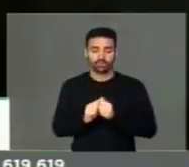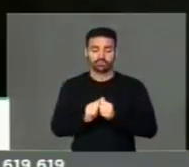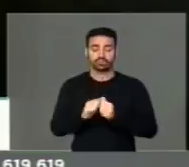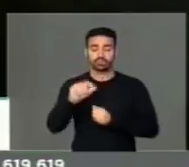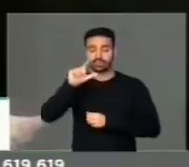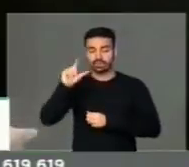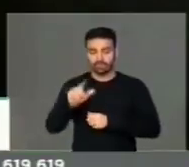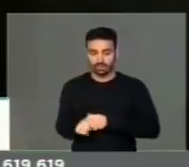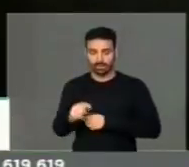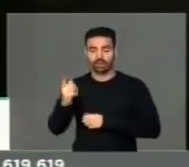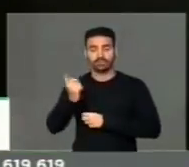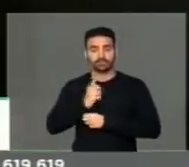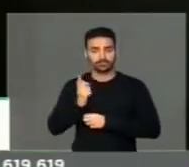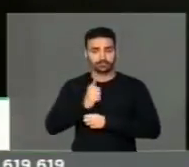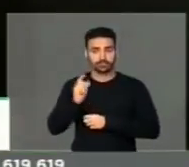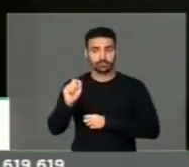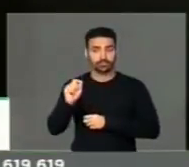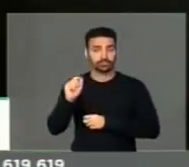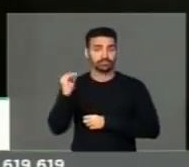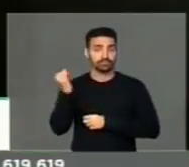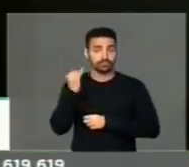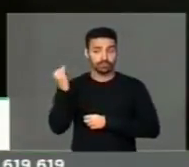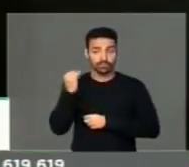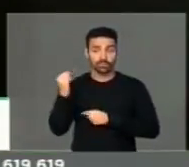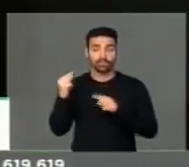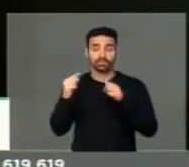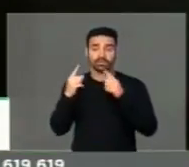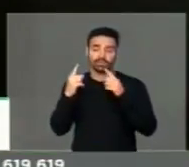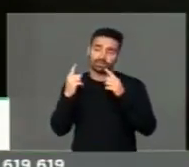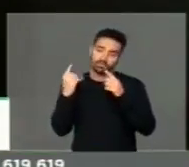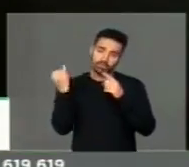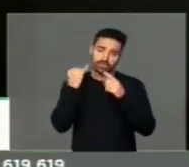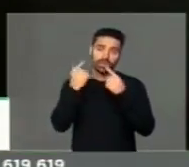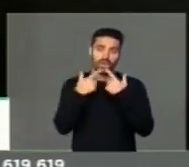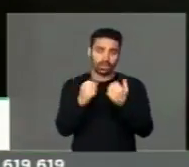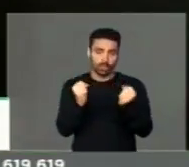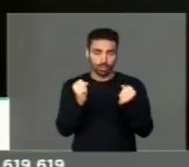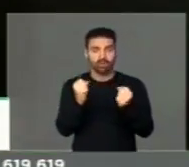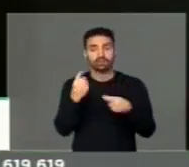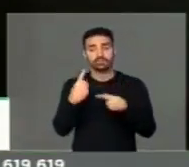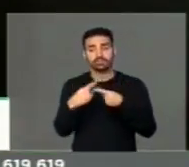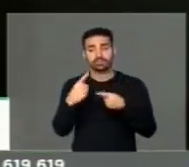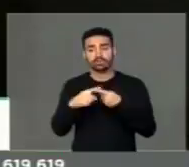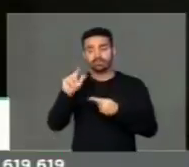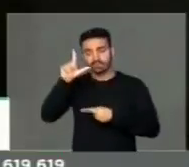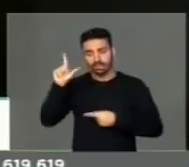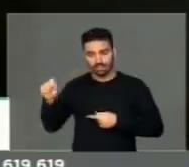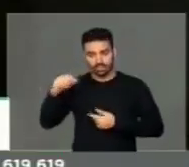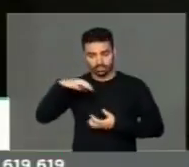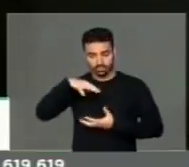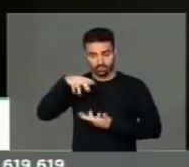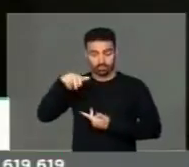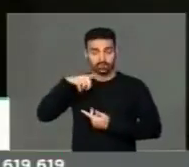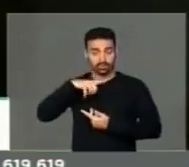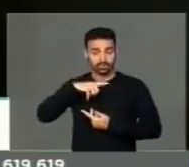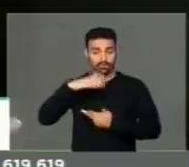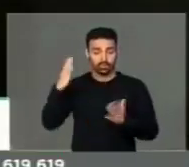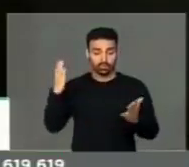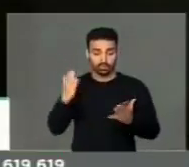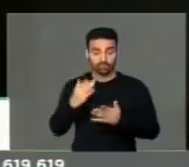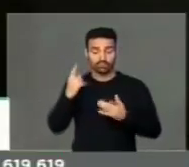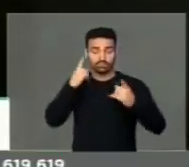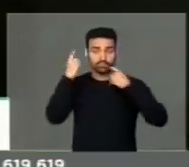temos um índice importante no que diz respeito à língua, quando se trata dos italianos no mundo, nós temos hoje uma